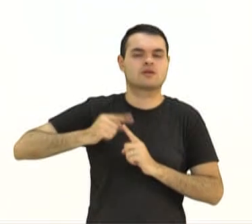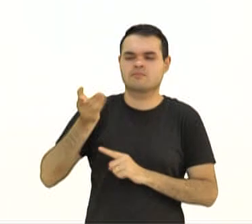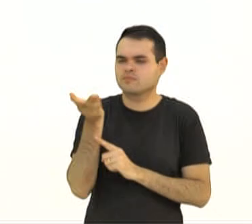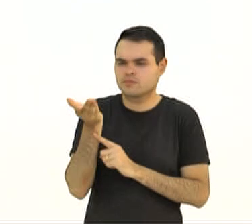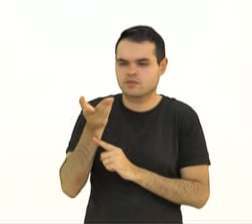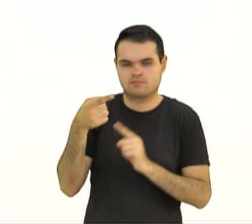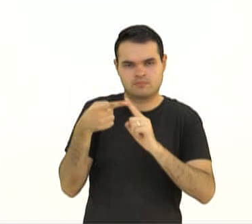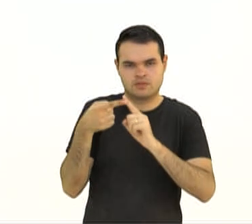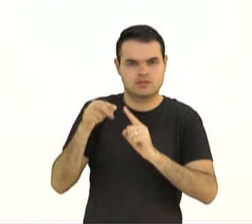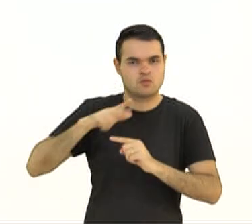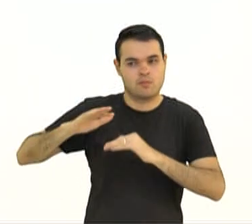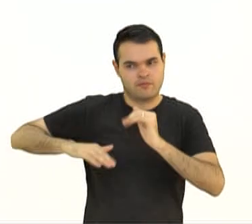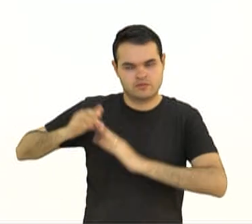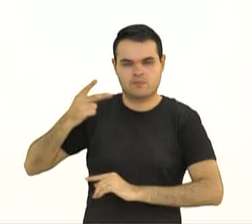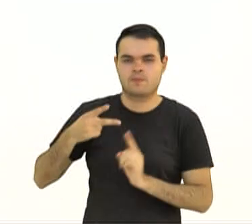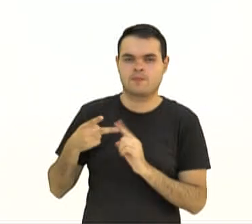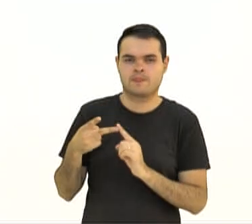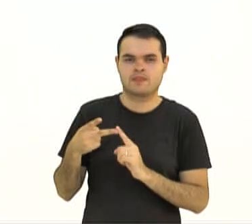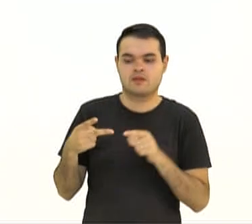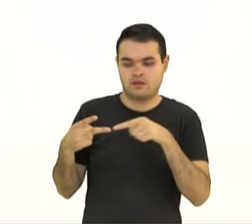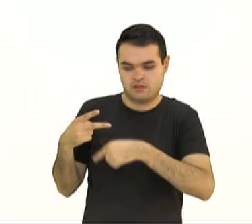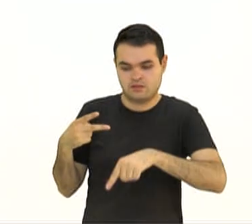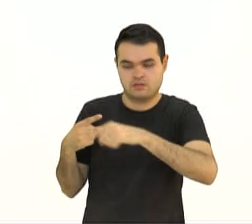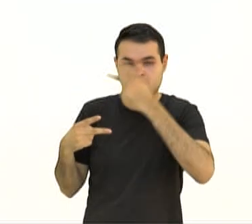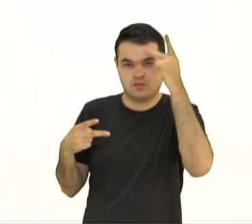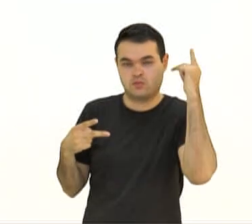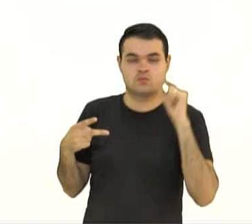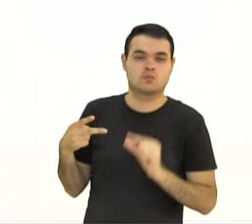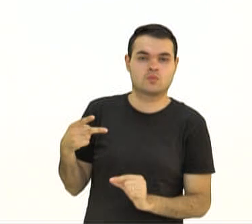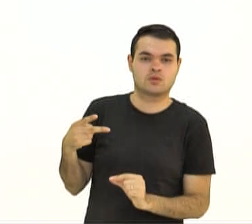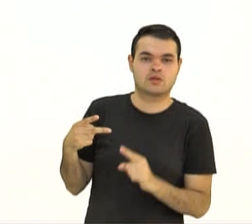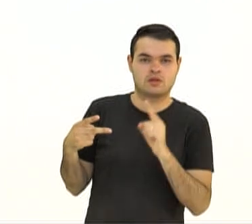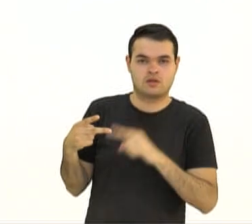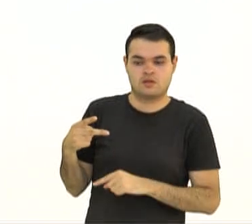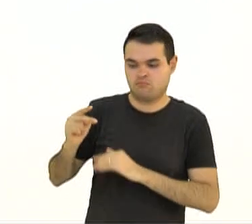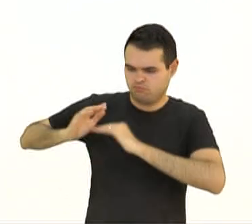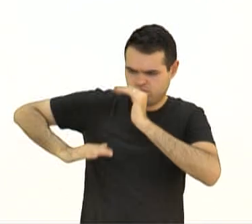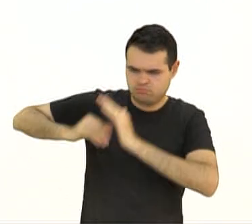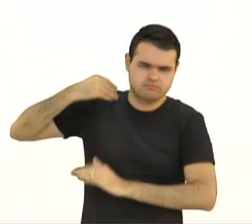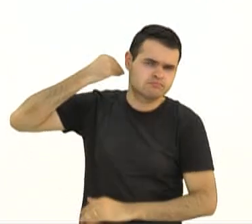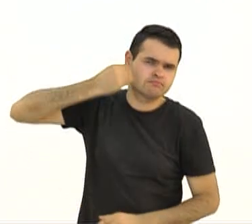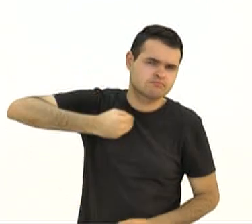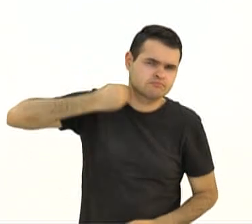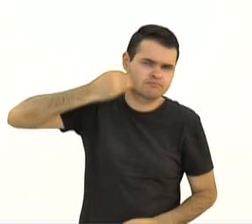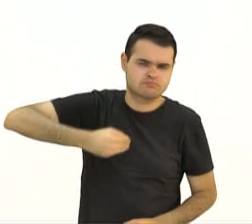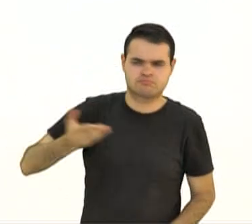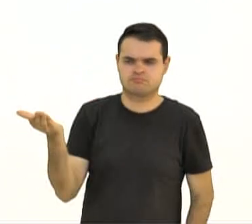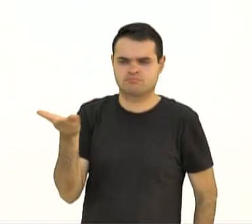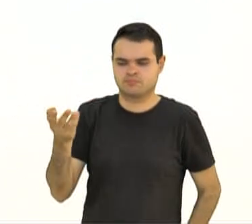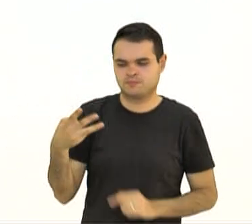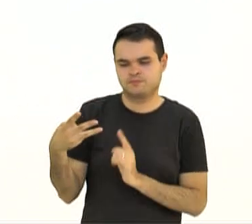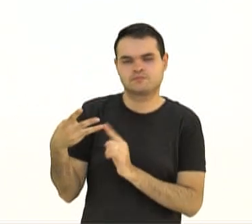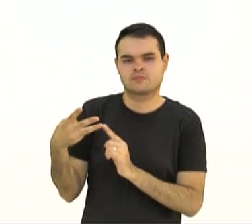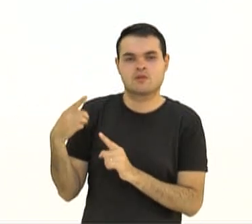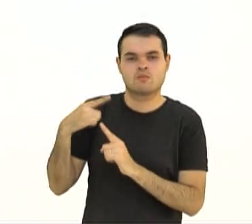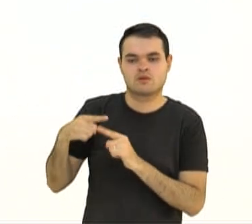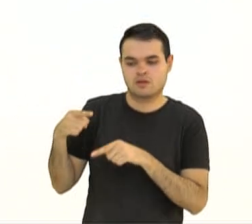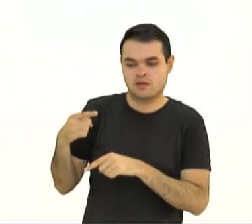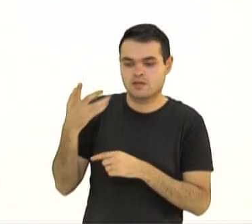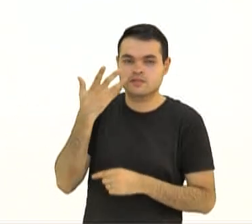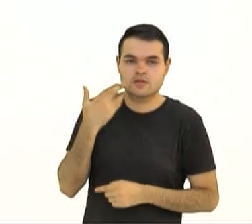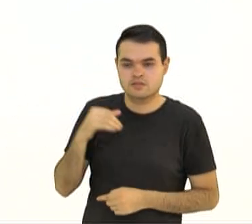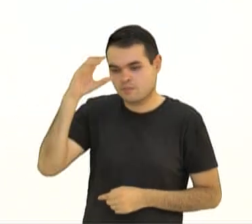considerado profissão, porque essas pessoas se profissionalizaram em mendigar, porque as crianças estão